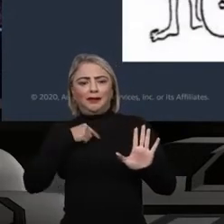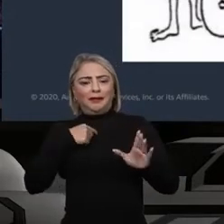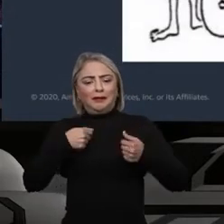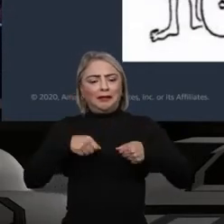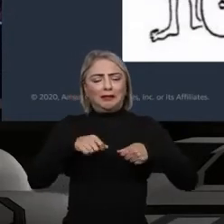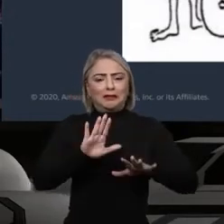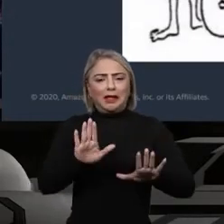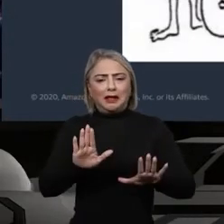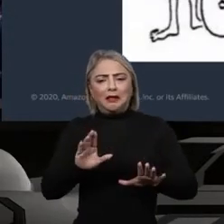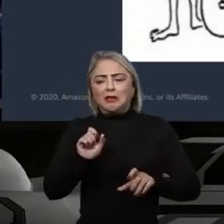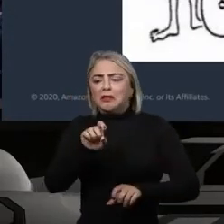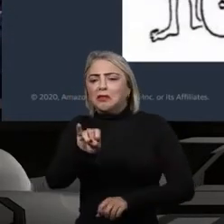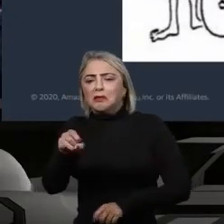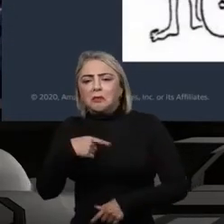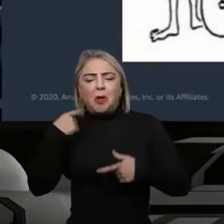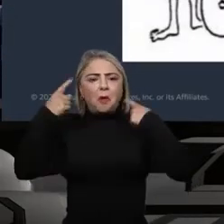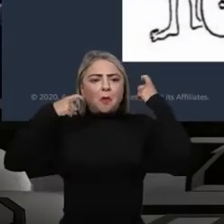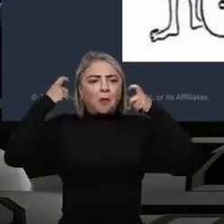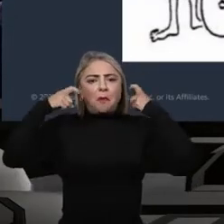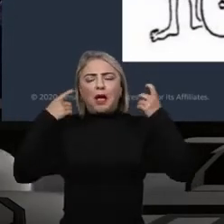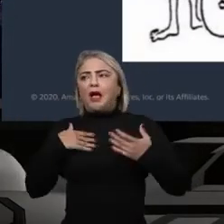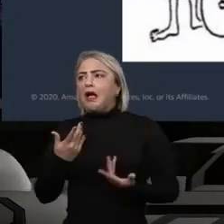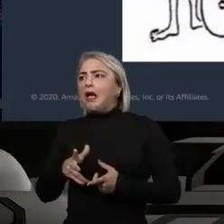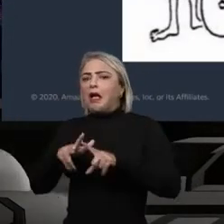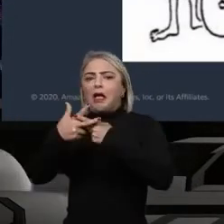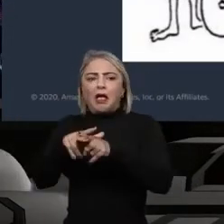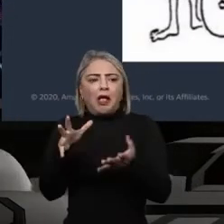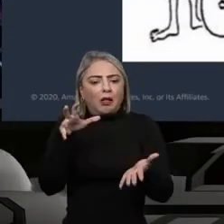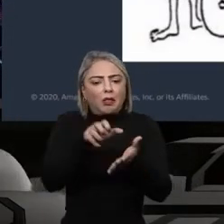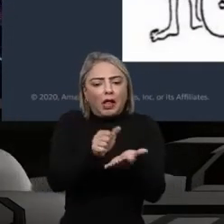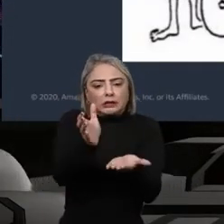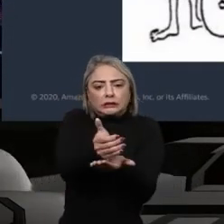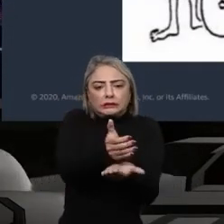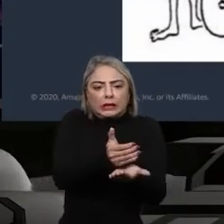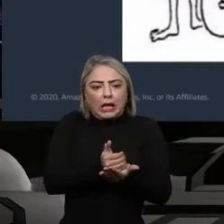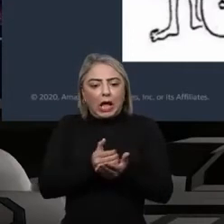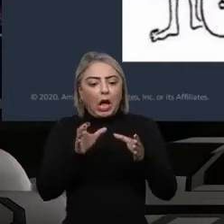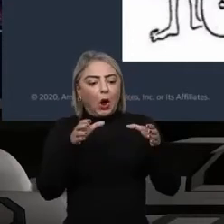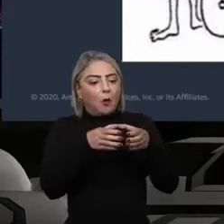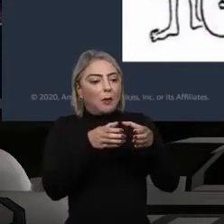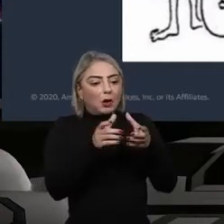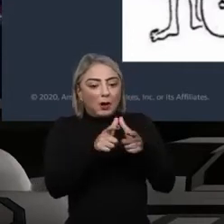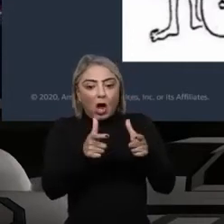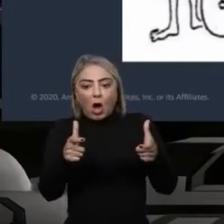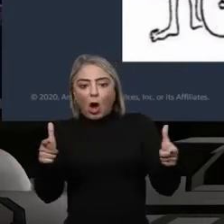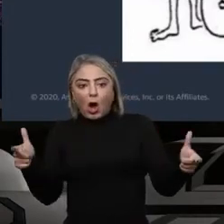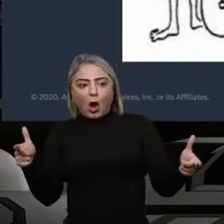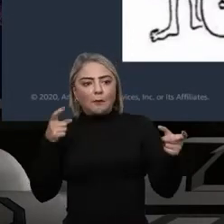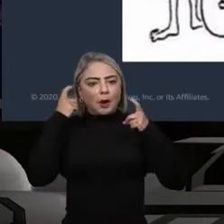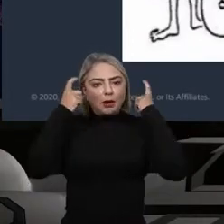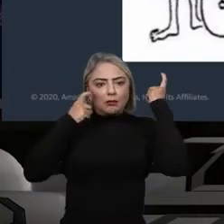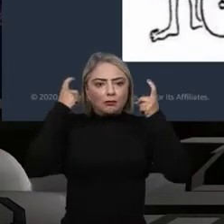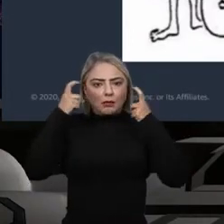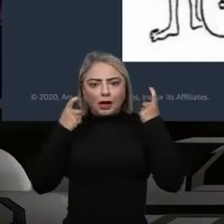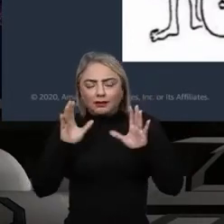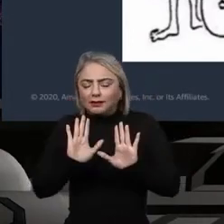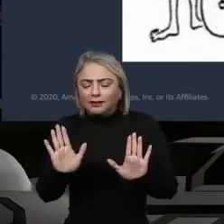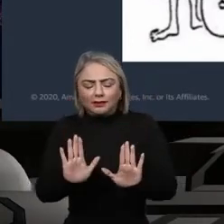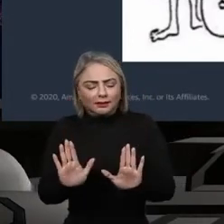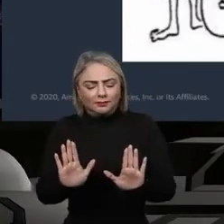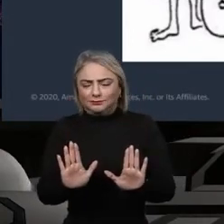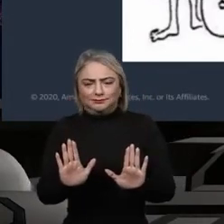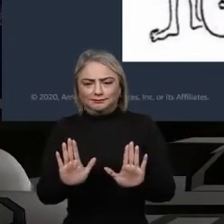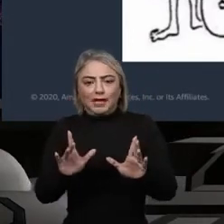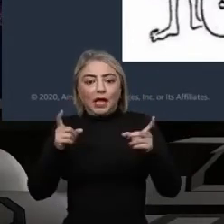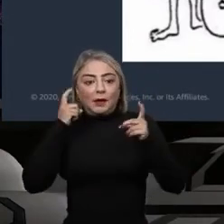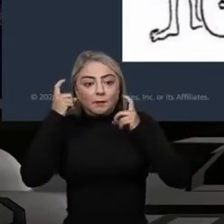Você não vai se preocupar com, poxa, montar um data center, deixar uma equipe gigante lá preocupando com o data center. Não, vamos se preocupar